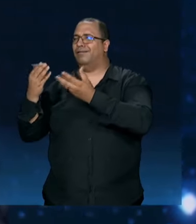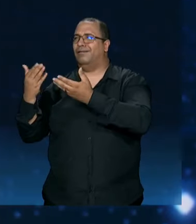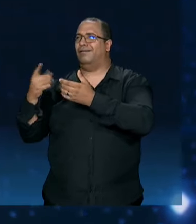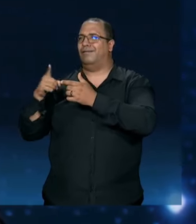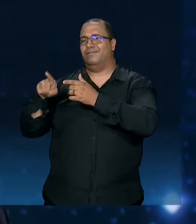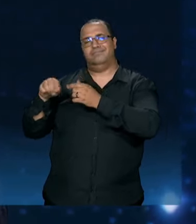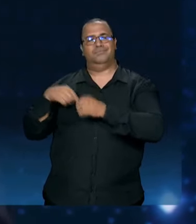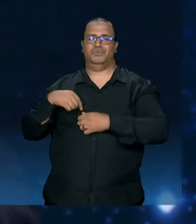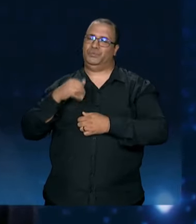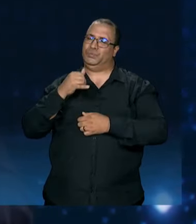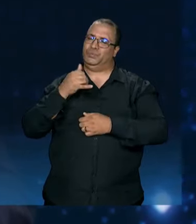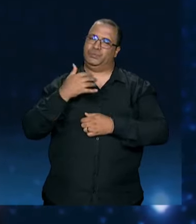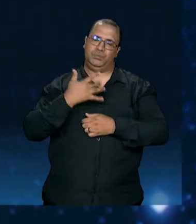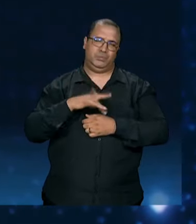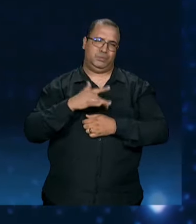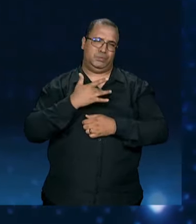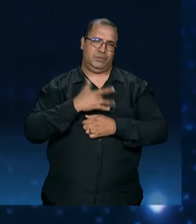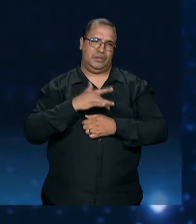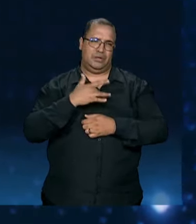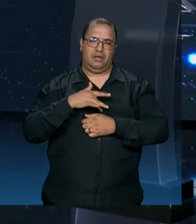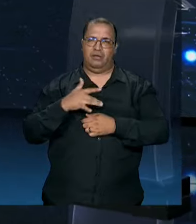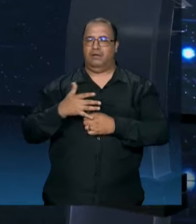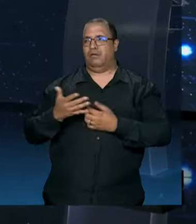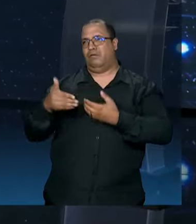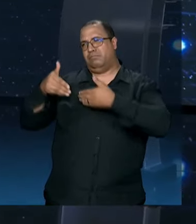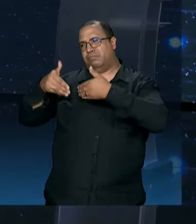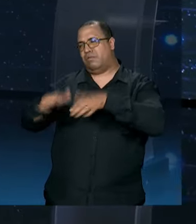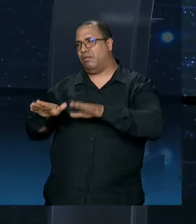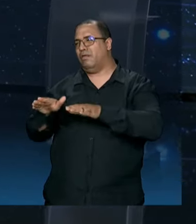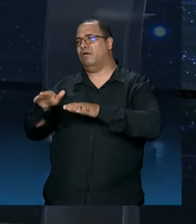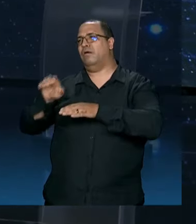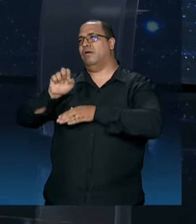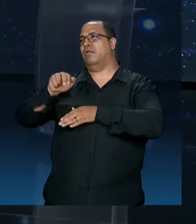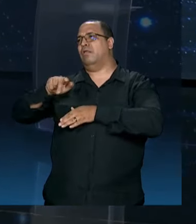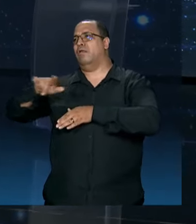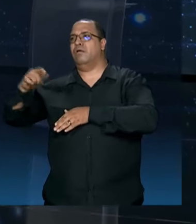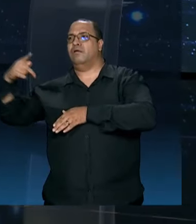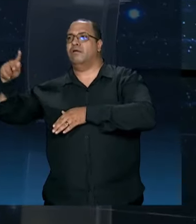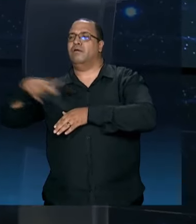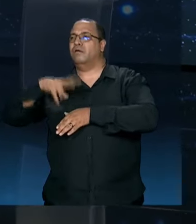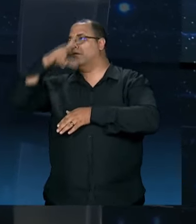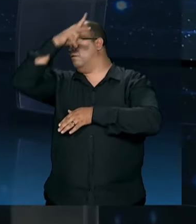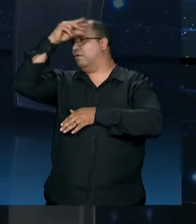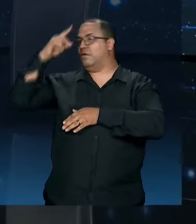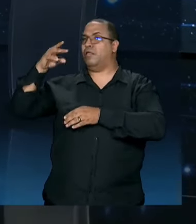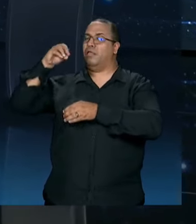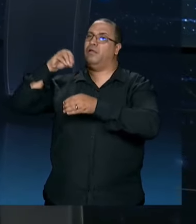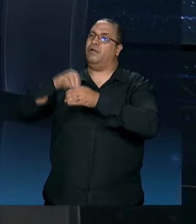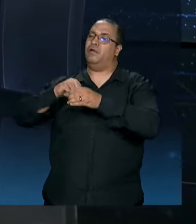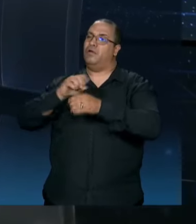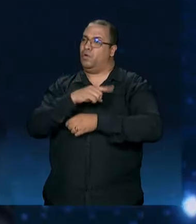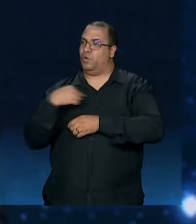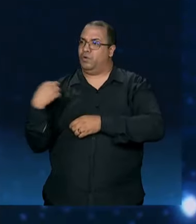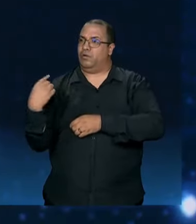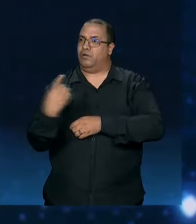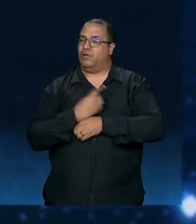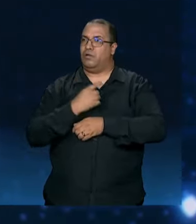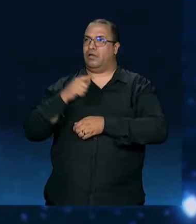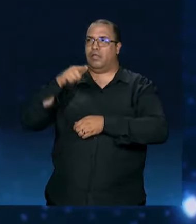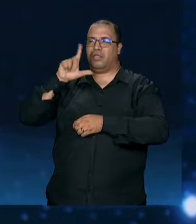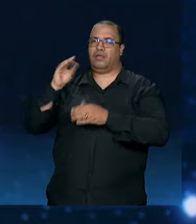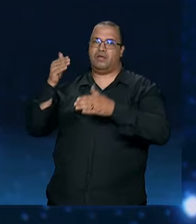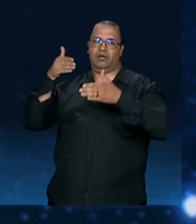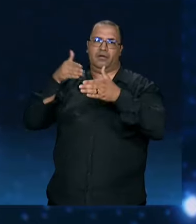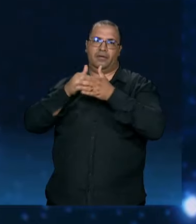Enel, eu lamento, eu quero a Enel fora daqui. Quem é responsável pelo sistema semáforo é a prefeitura de São Paulo. Nós tínhamos até ontem, eu